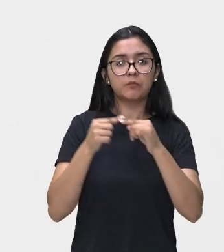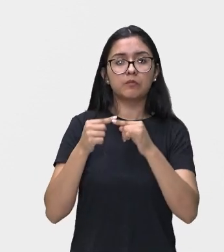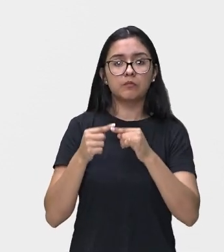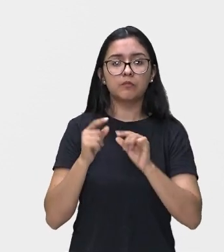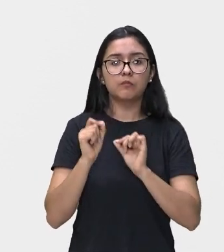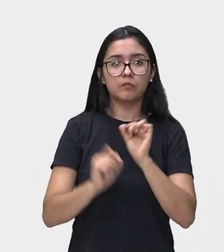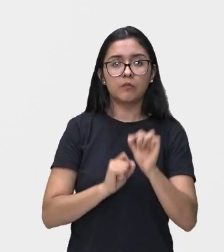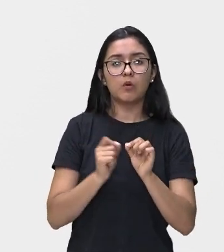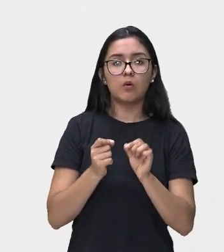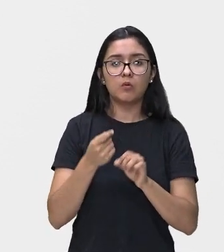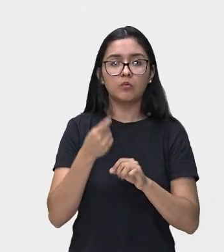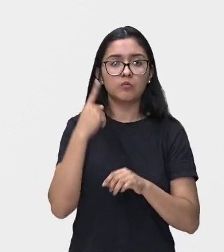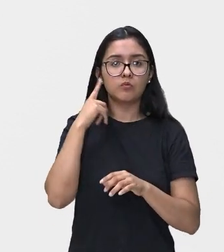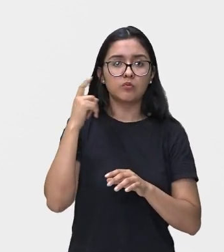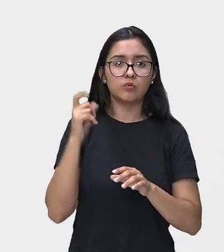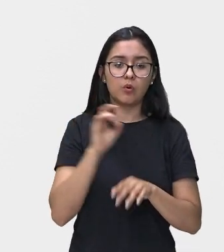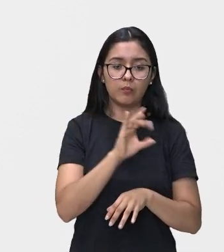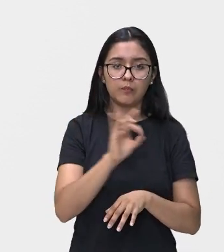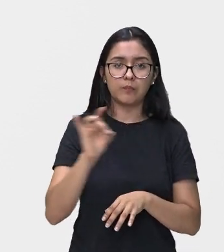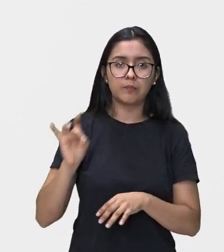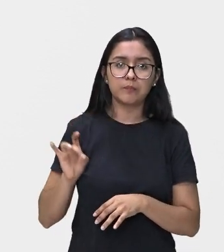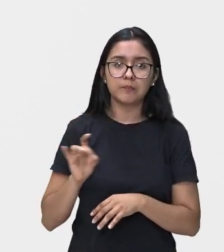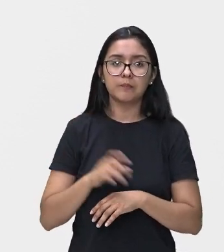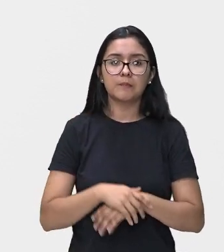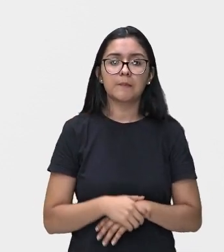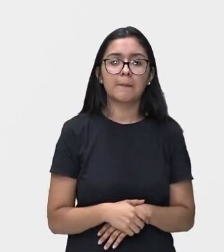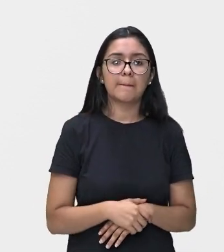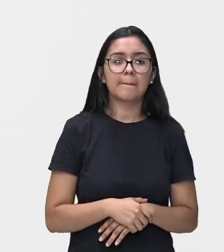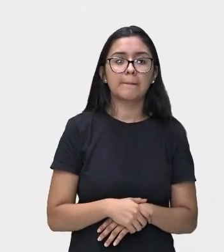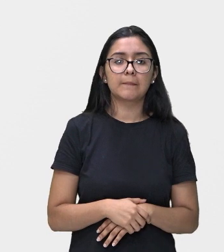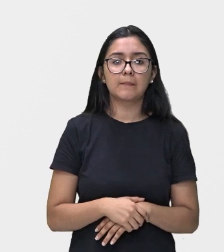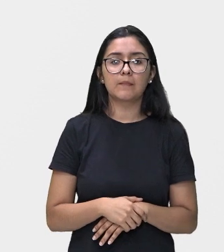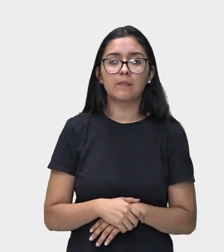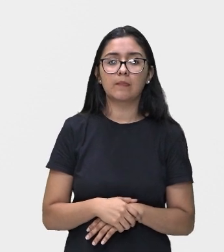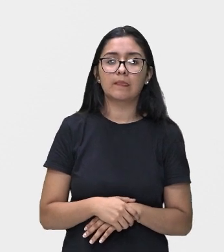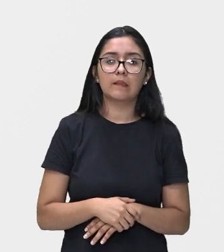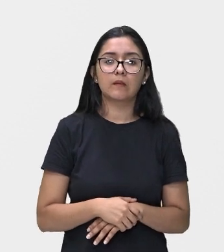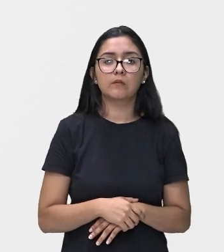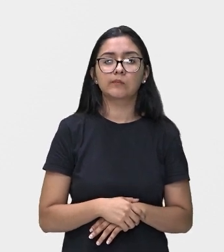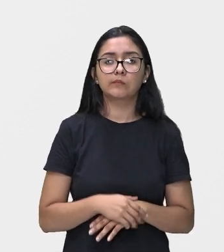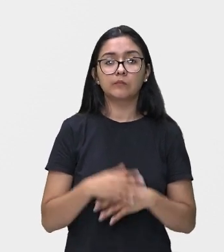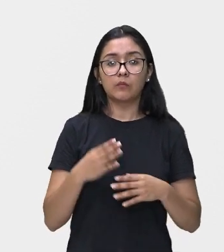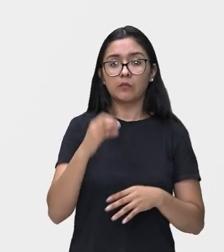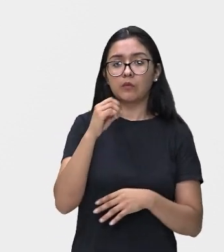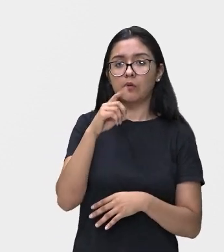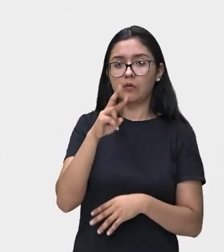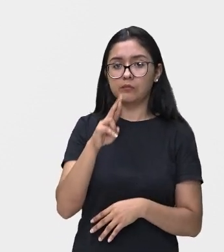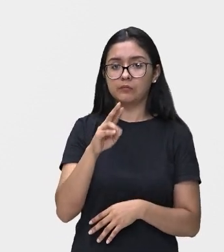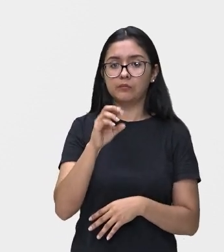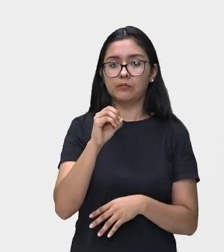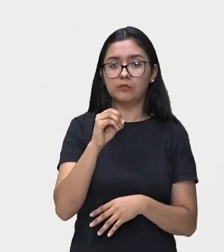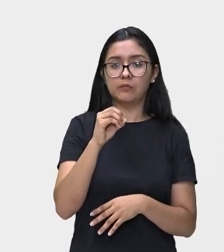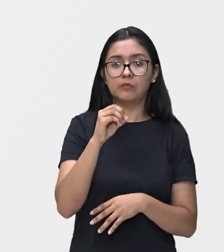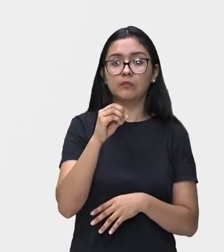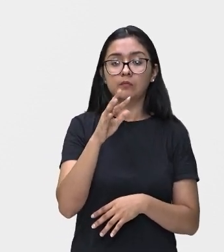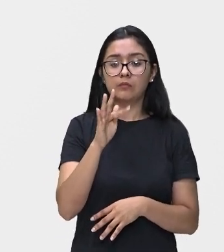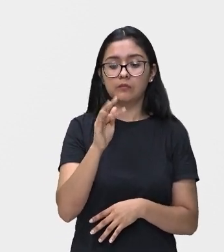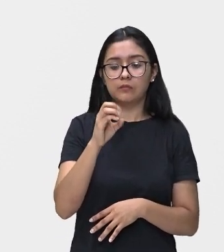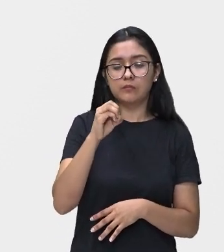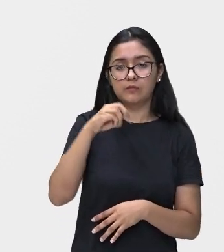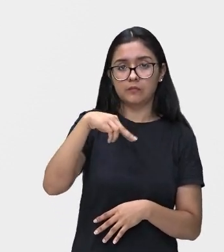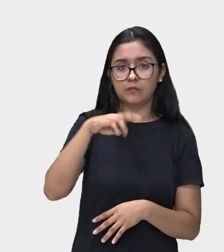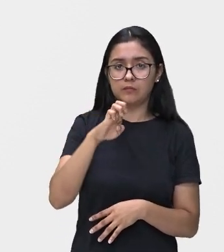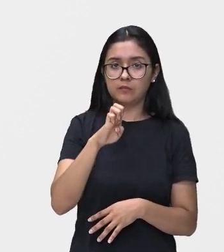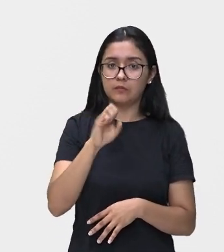eles produzem sons, ou seja, cordofones, idiofones, membrafones, aerofones e